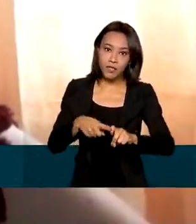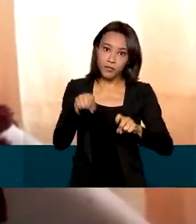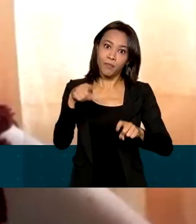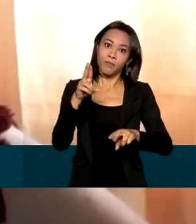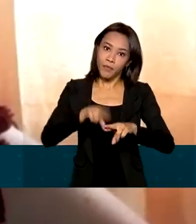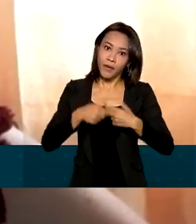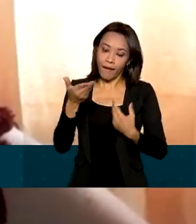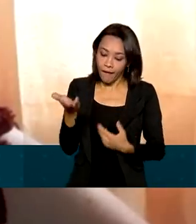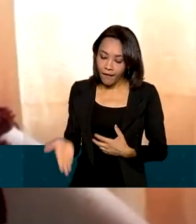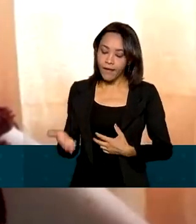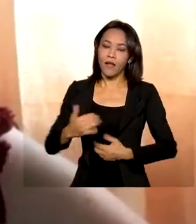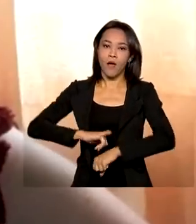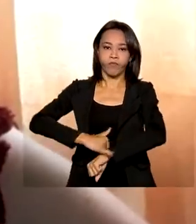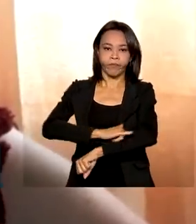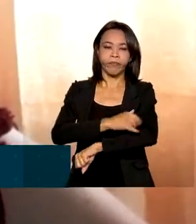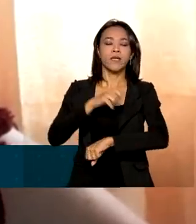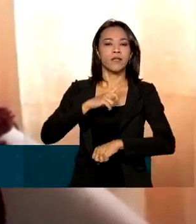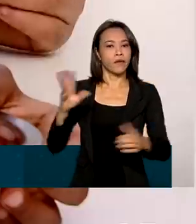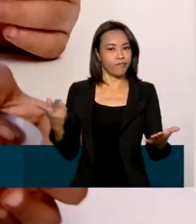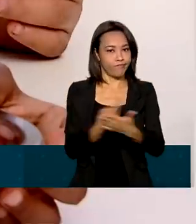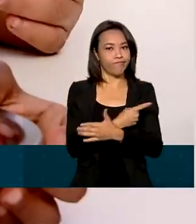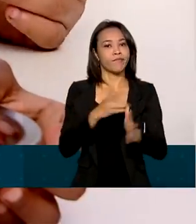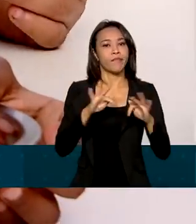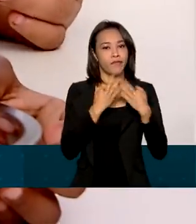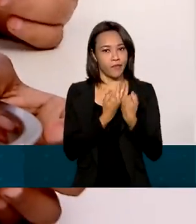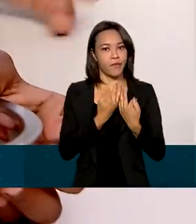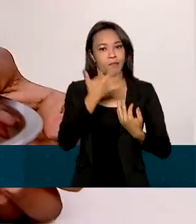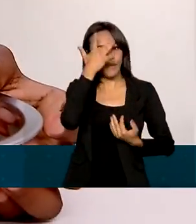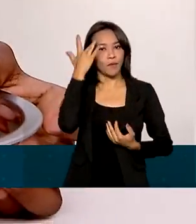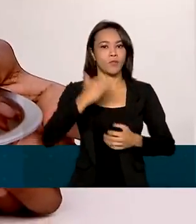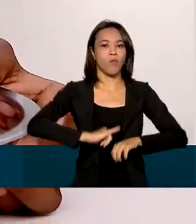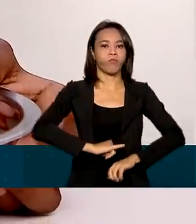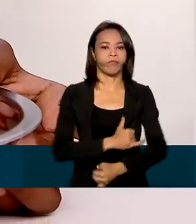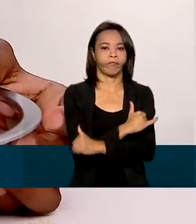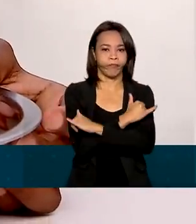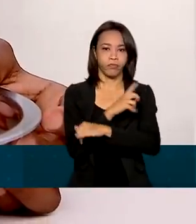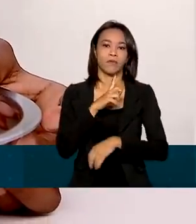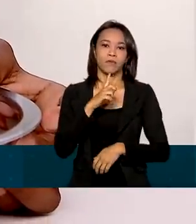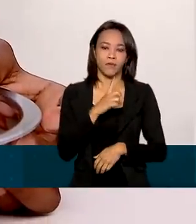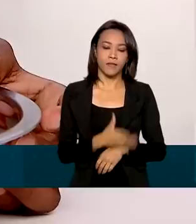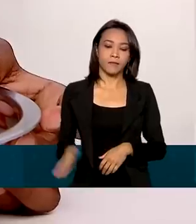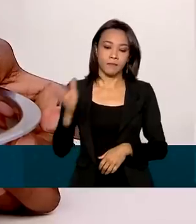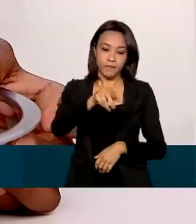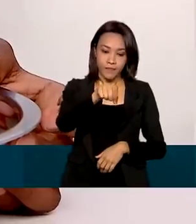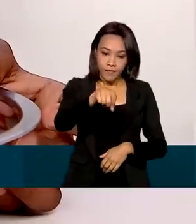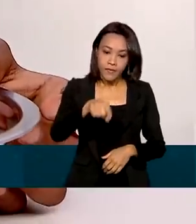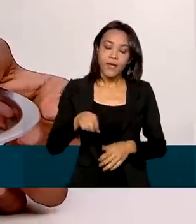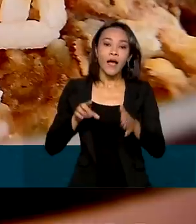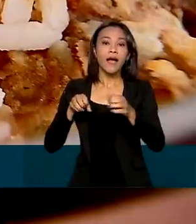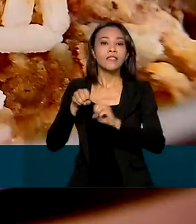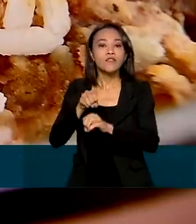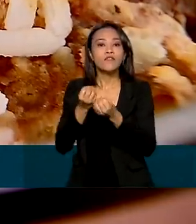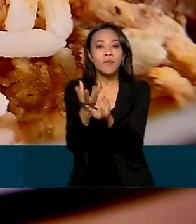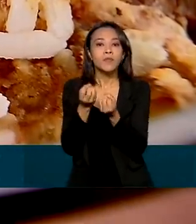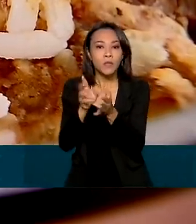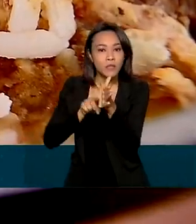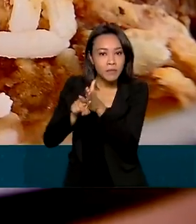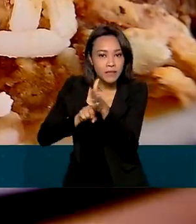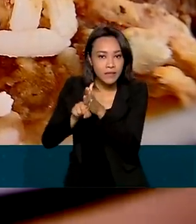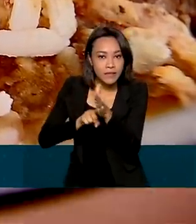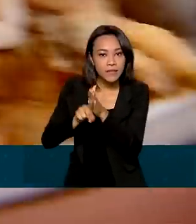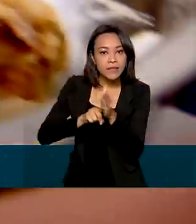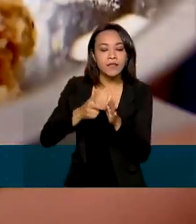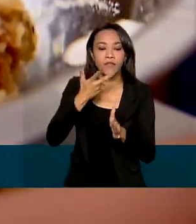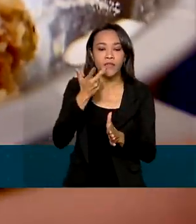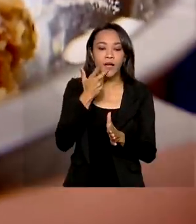casos na minha família de obesidade. Dados do Estudo Nacional de Alimentação e Nutrição Infantil mostram que